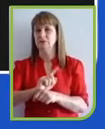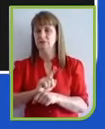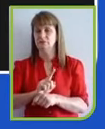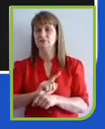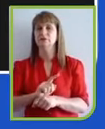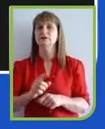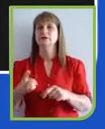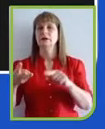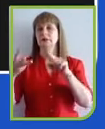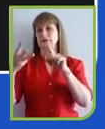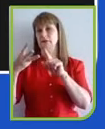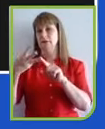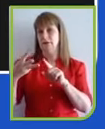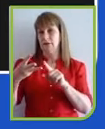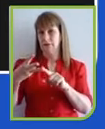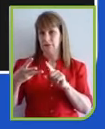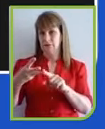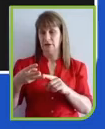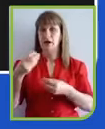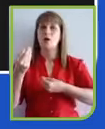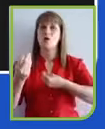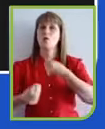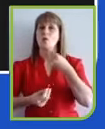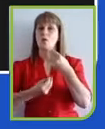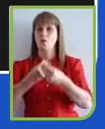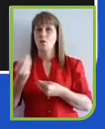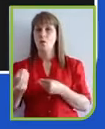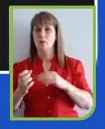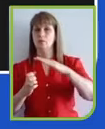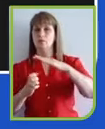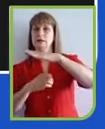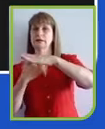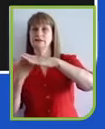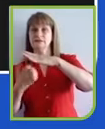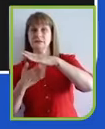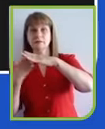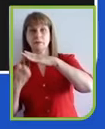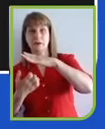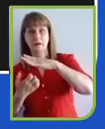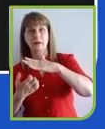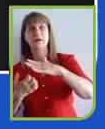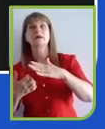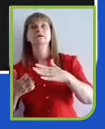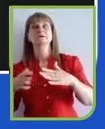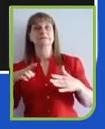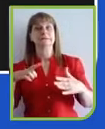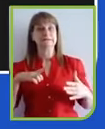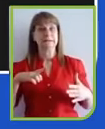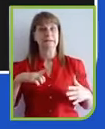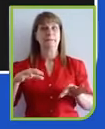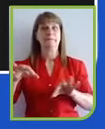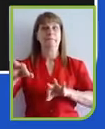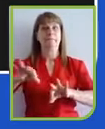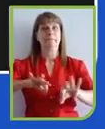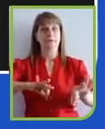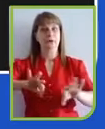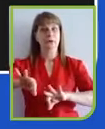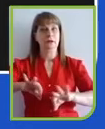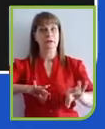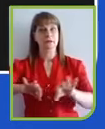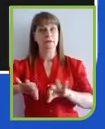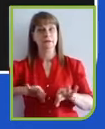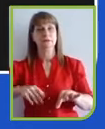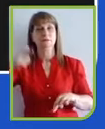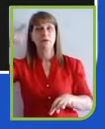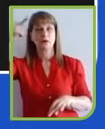estão se preparando para dar conta do tamanho desse desafio. Nós teremos até 15